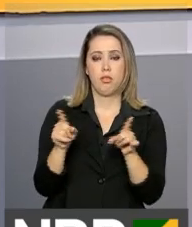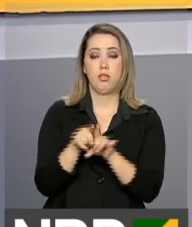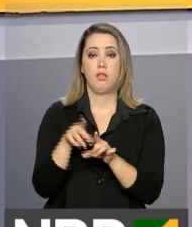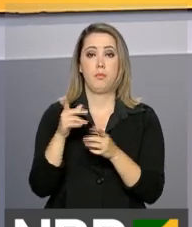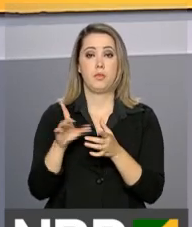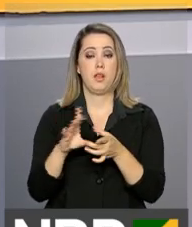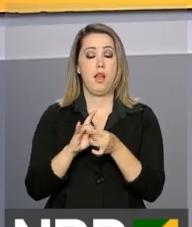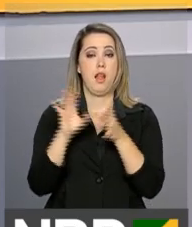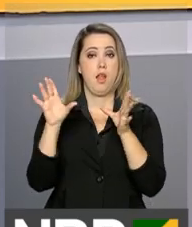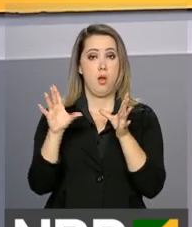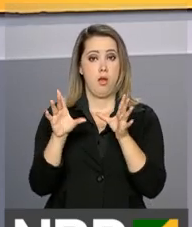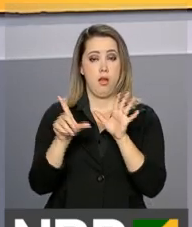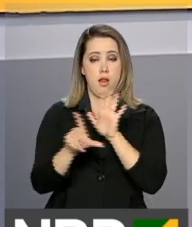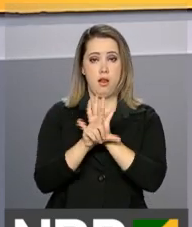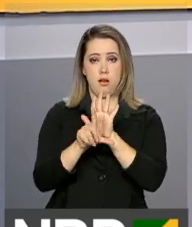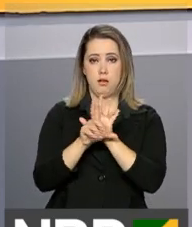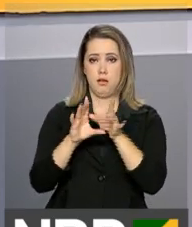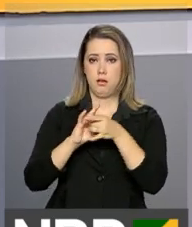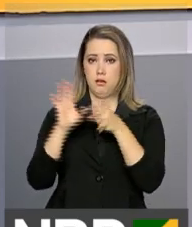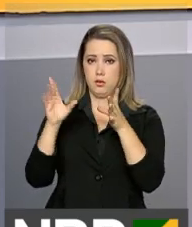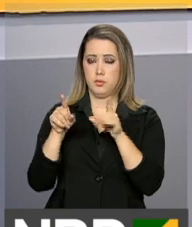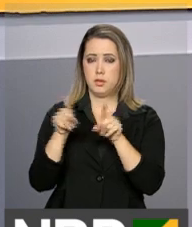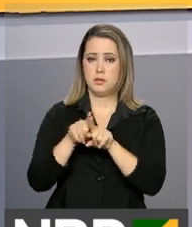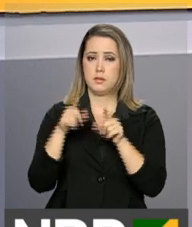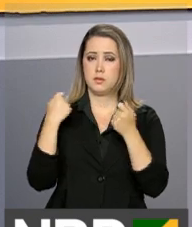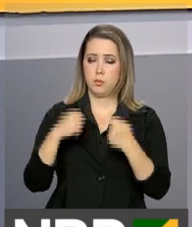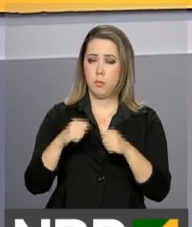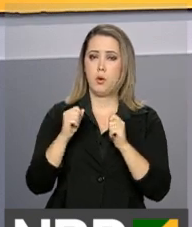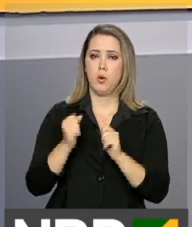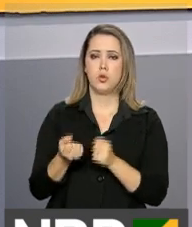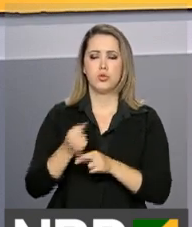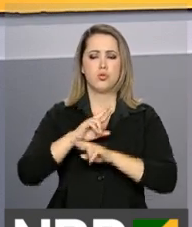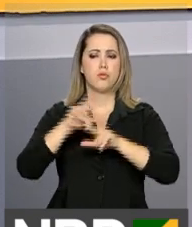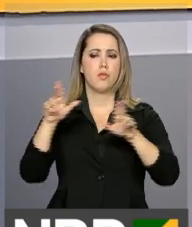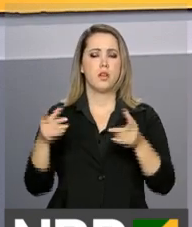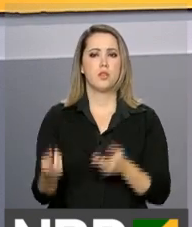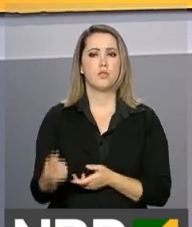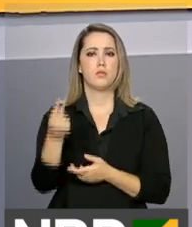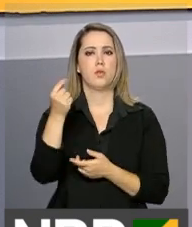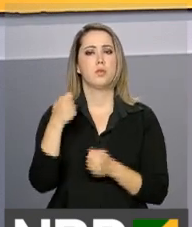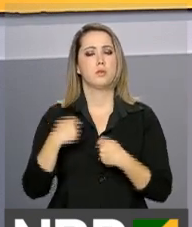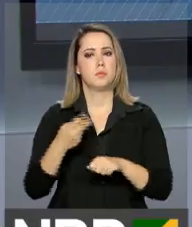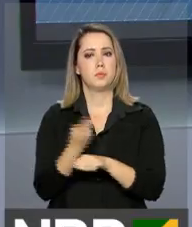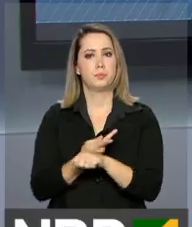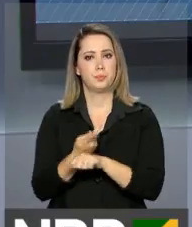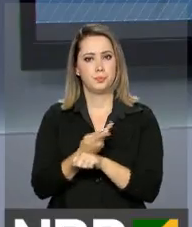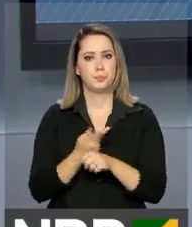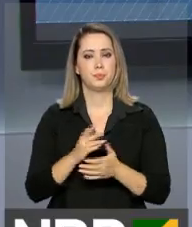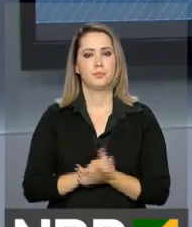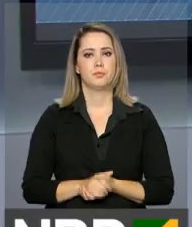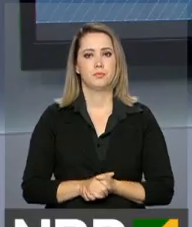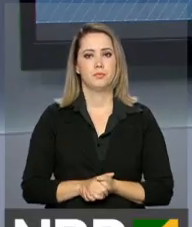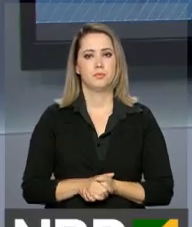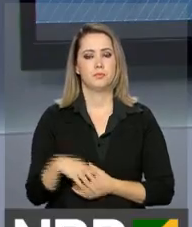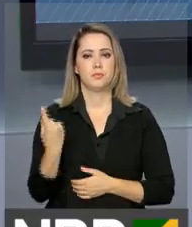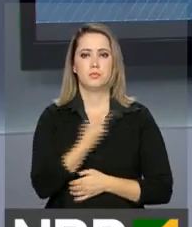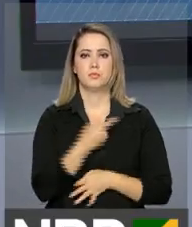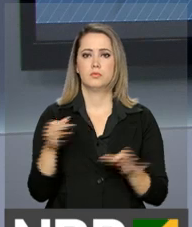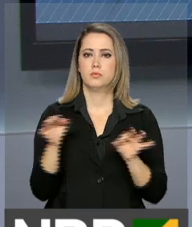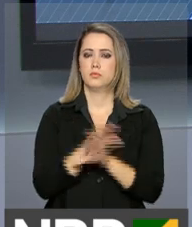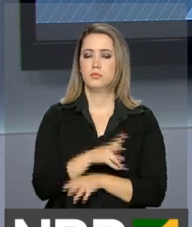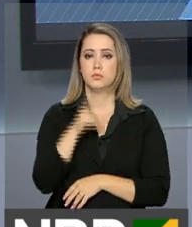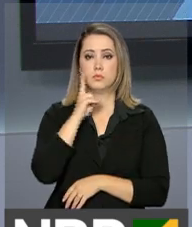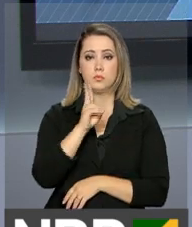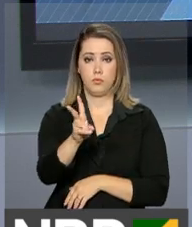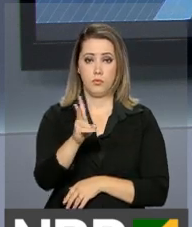liberdade de preços, o consumidor deve pesquisar para encontrar os melhores preços. Esta edição termina por aqui.